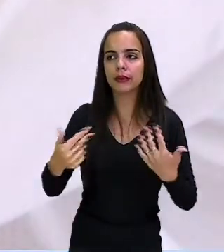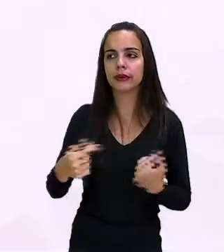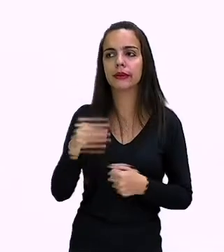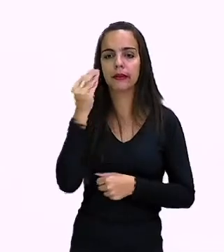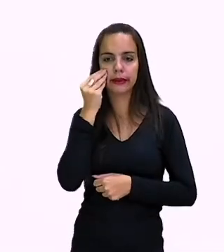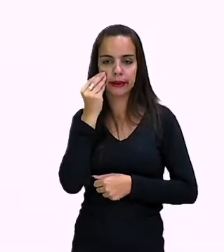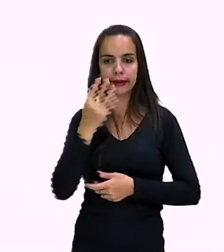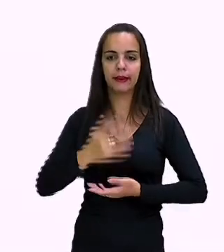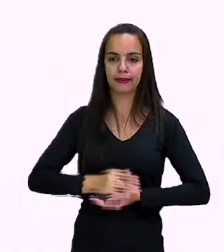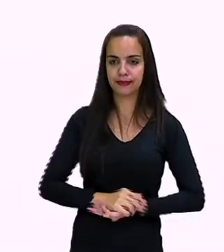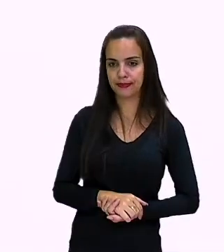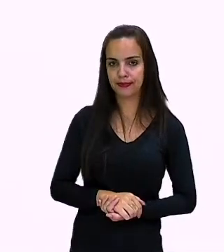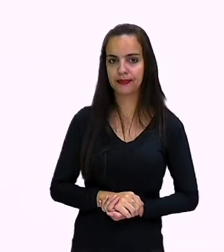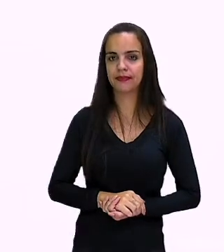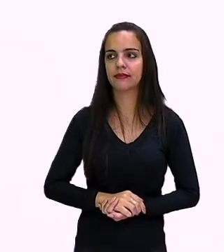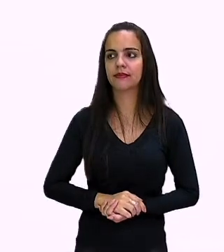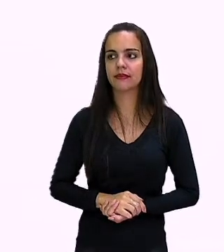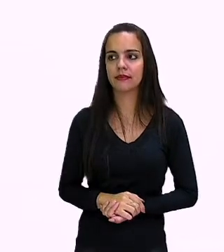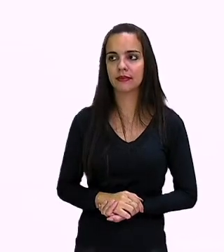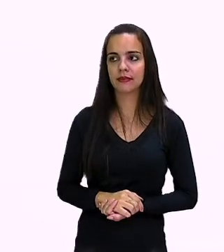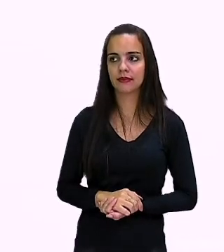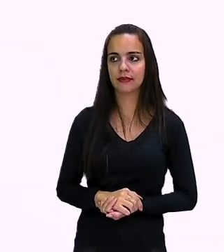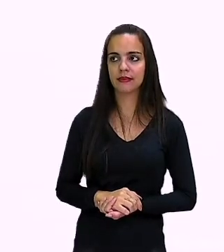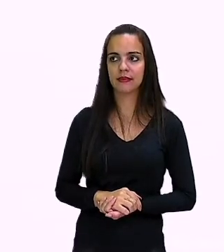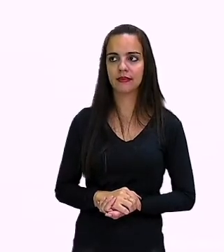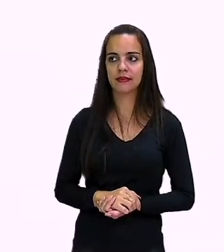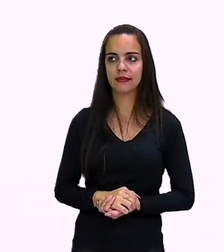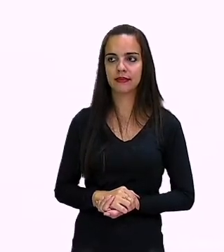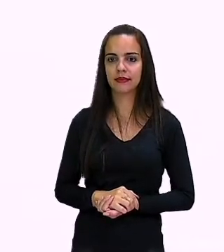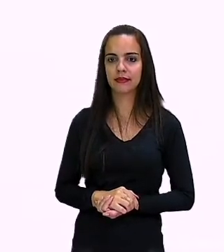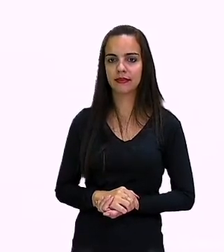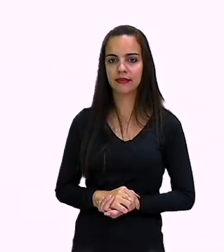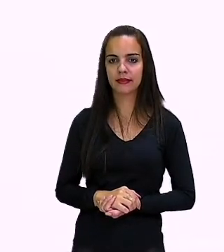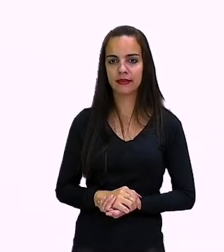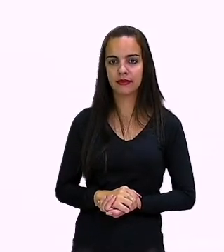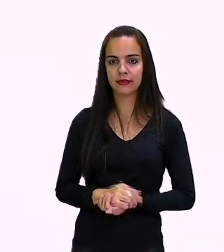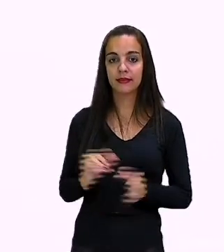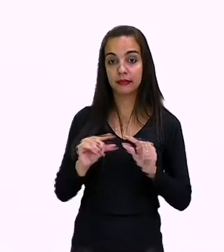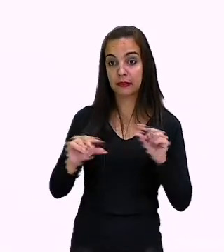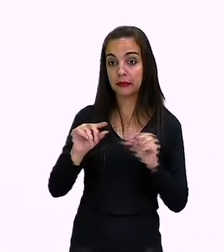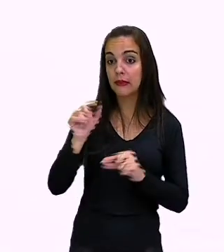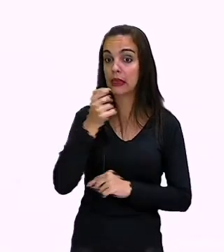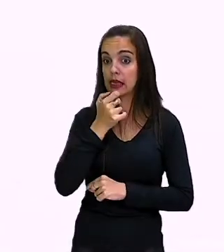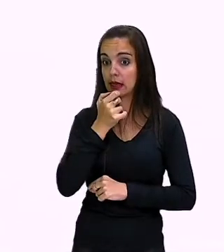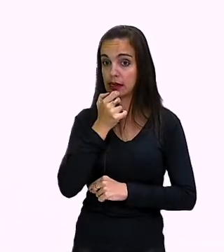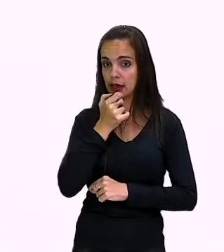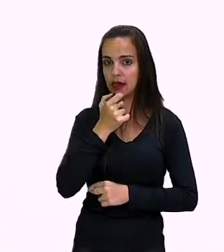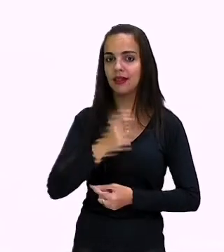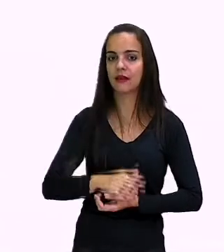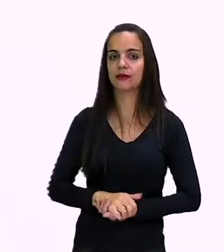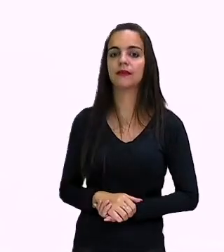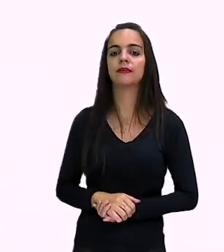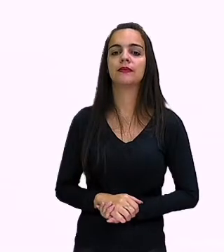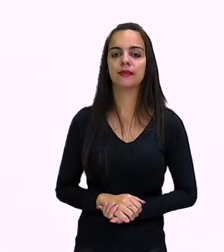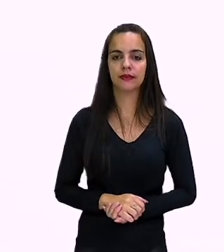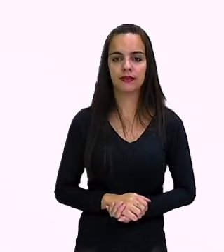one. Vamos lá? The audiologist can also answer any question. Então, o